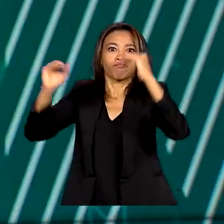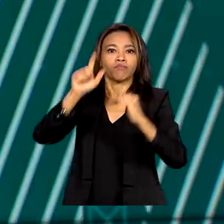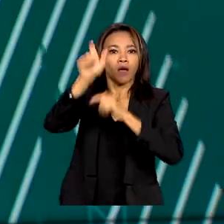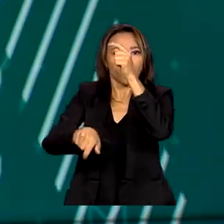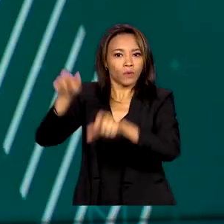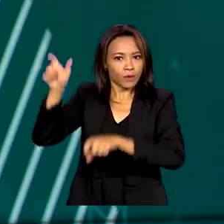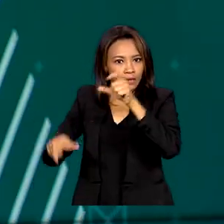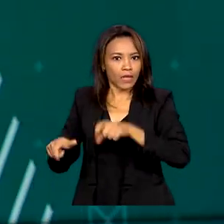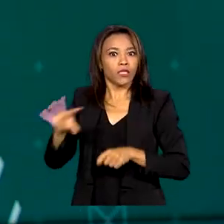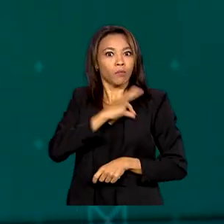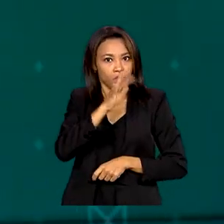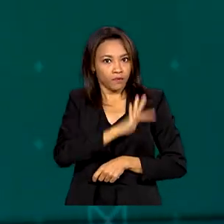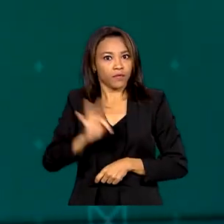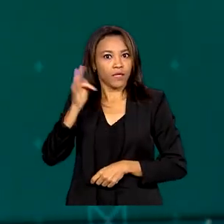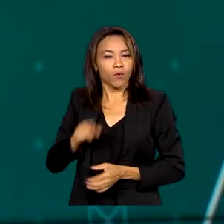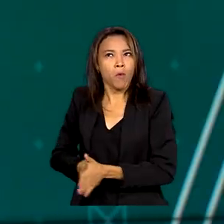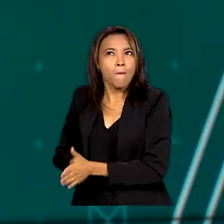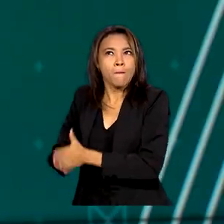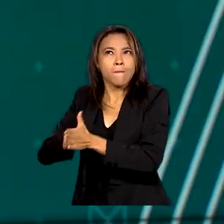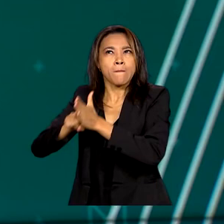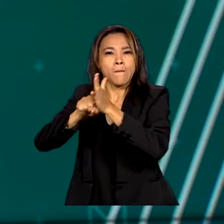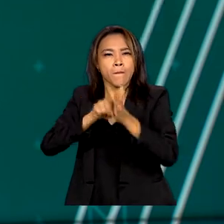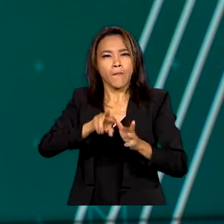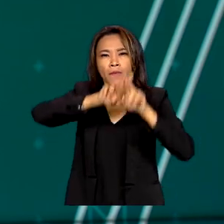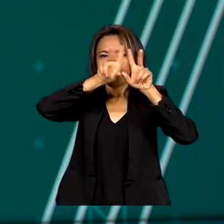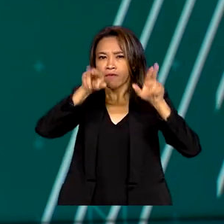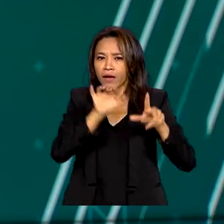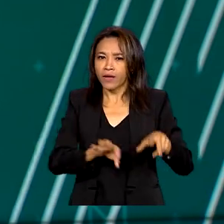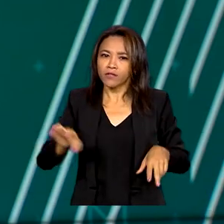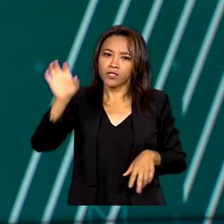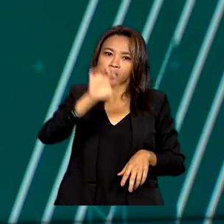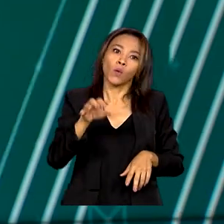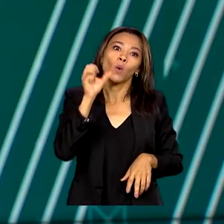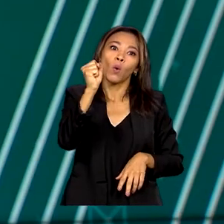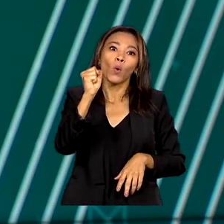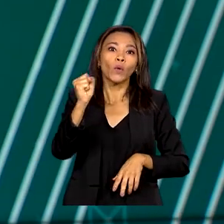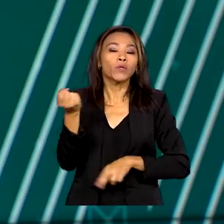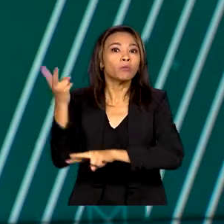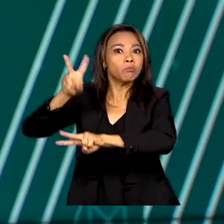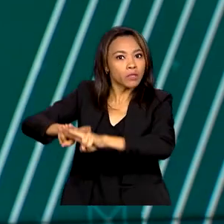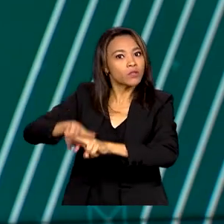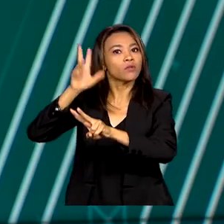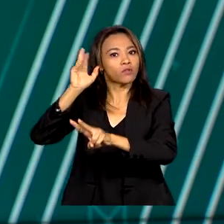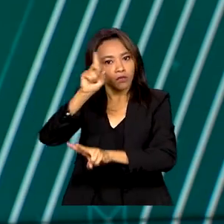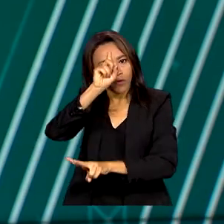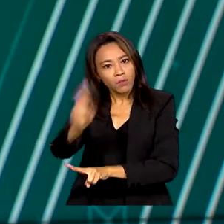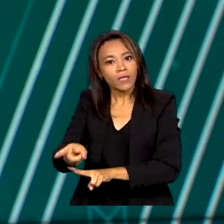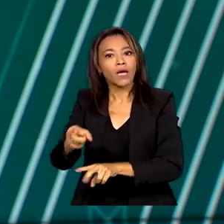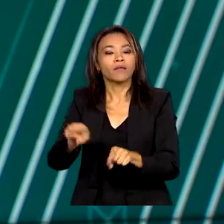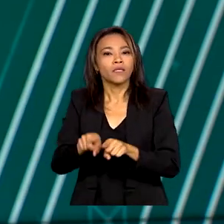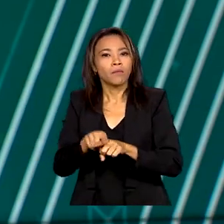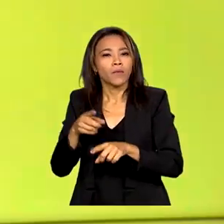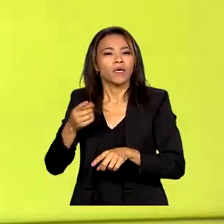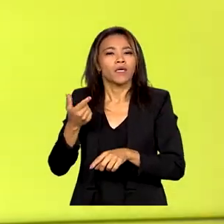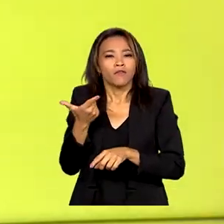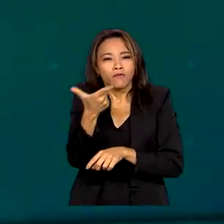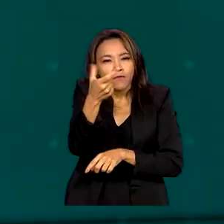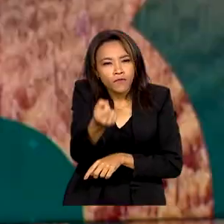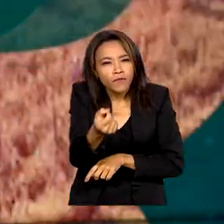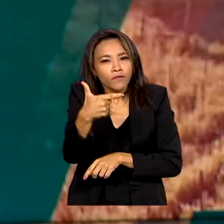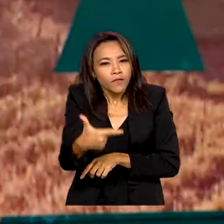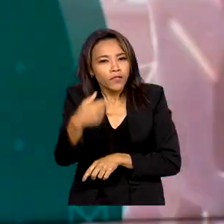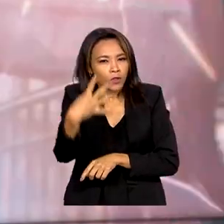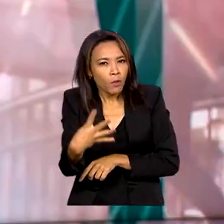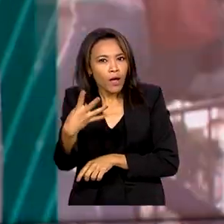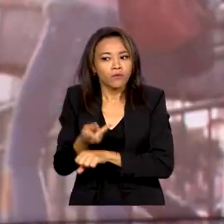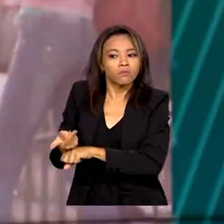estados. Oito prisões foram efetuadas, além do cumprimento de 24 mandados de busca e apreensão em locais que serviriam